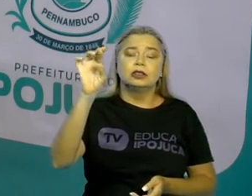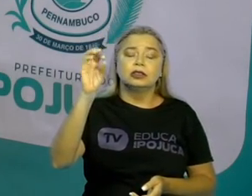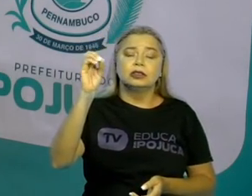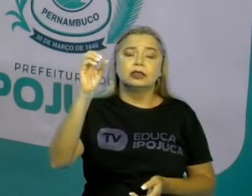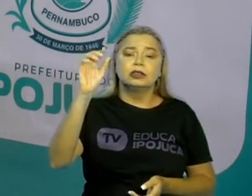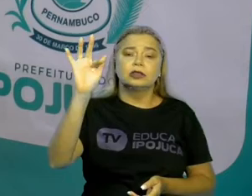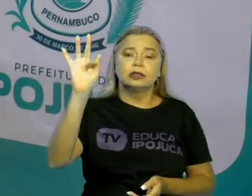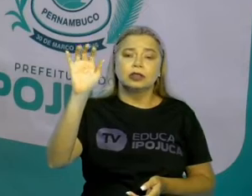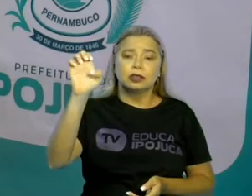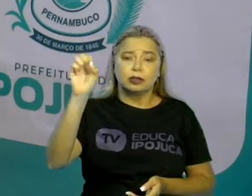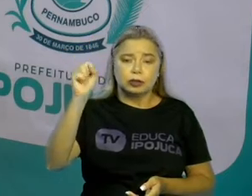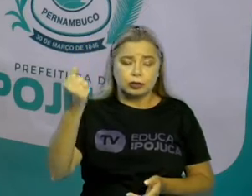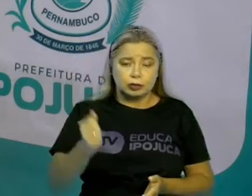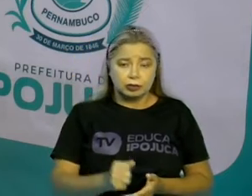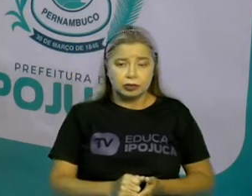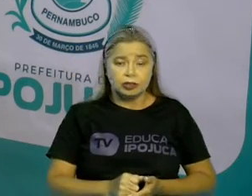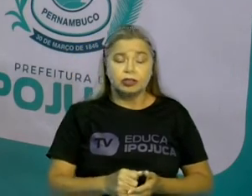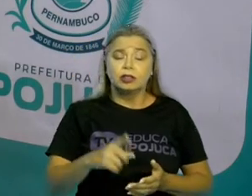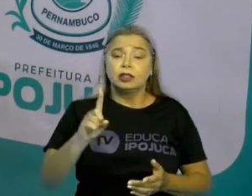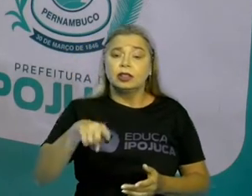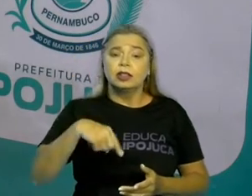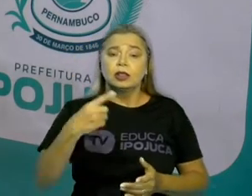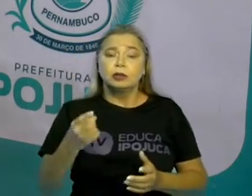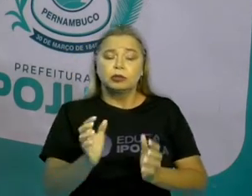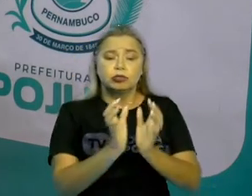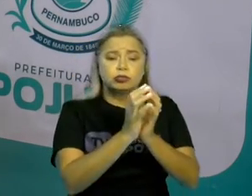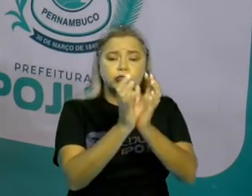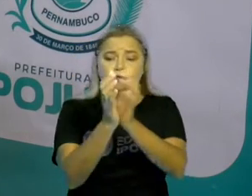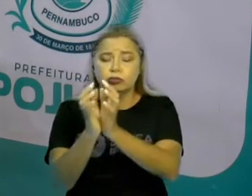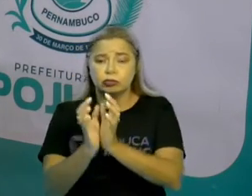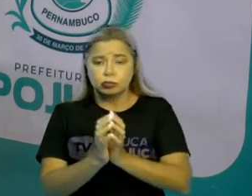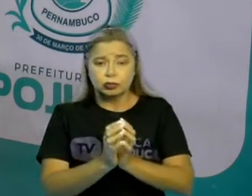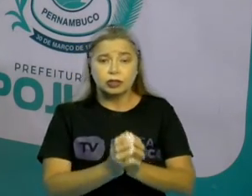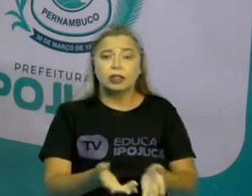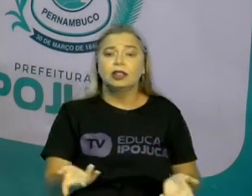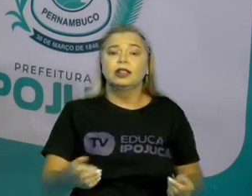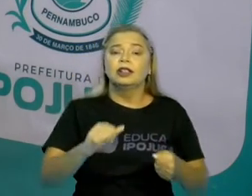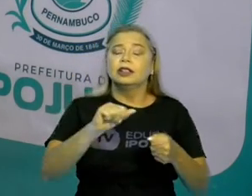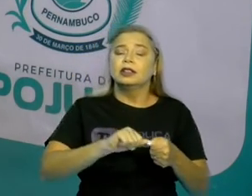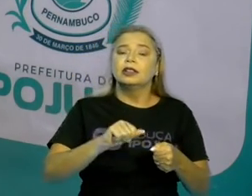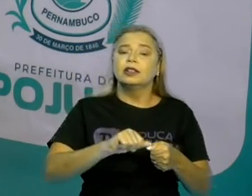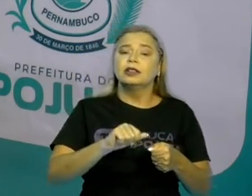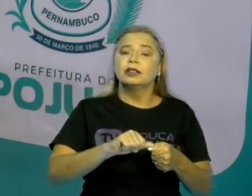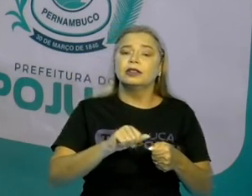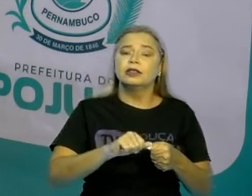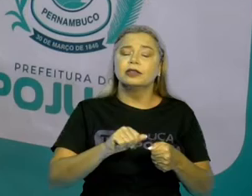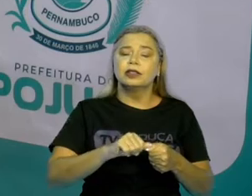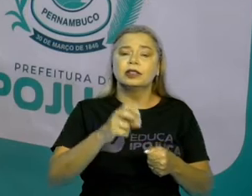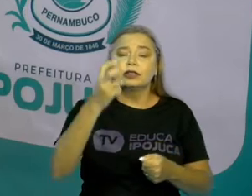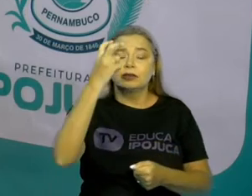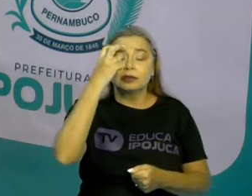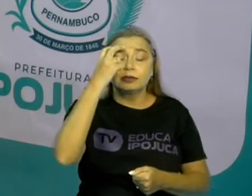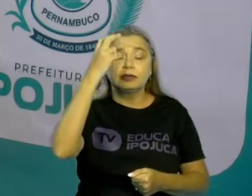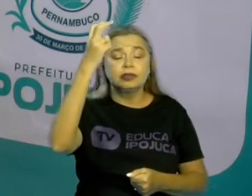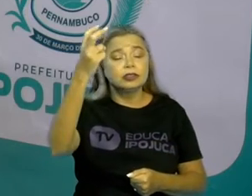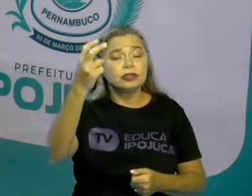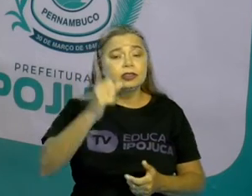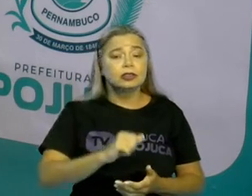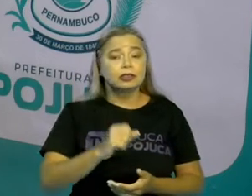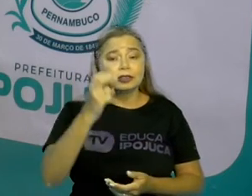contam uma história, certo? Se vocês já leram literatura de Cordel, vocês sabem